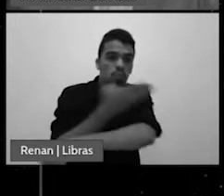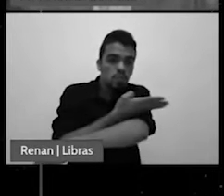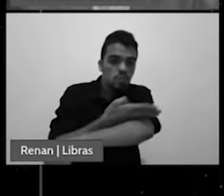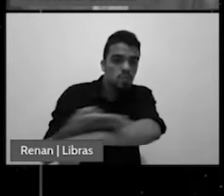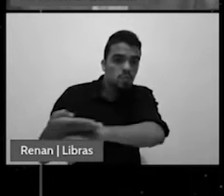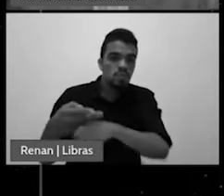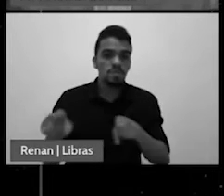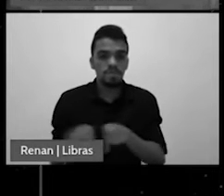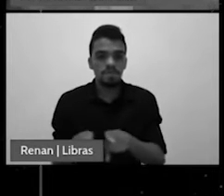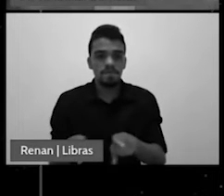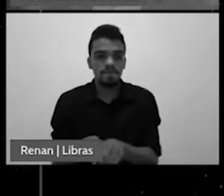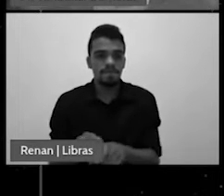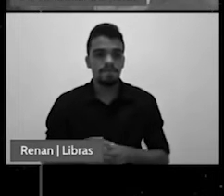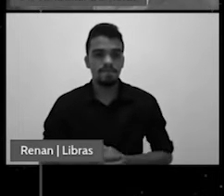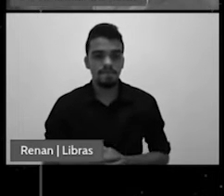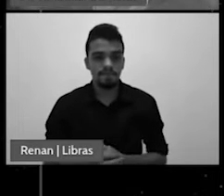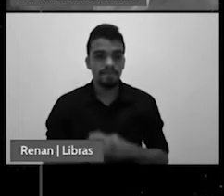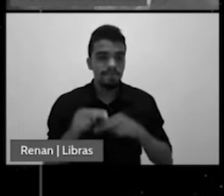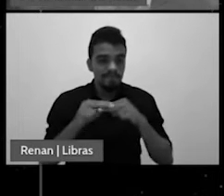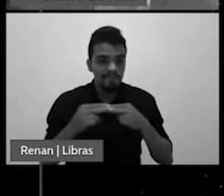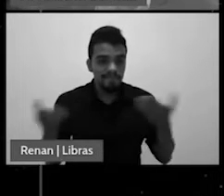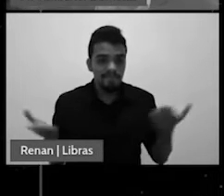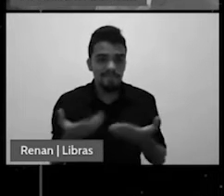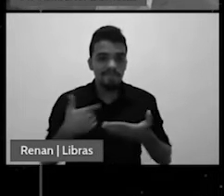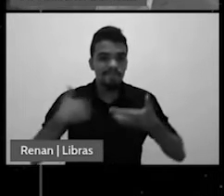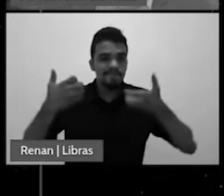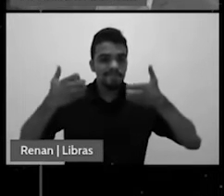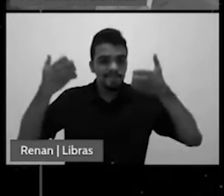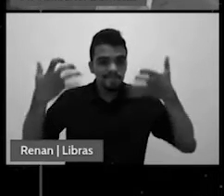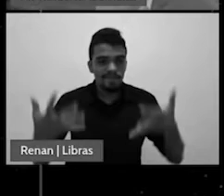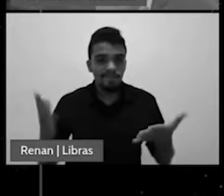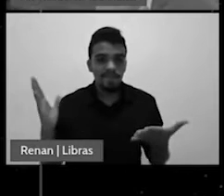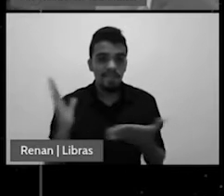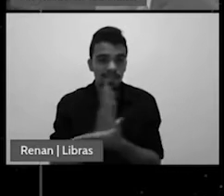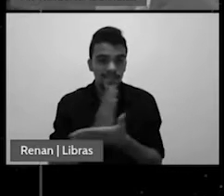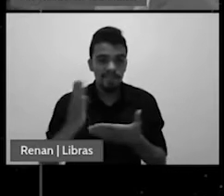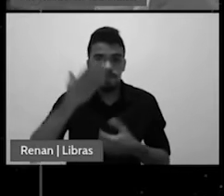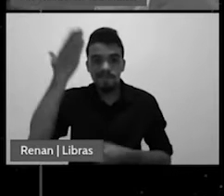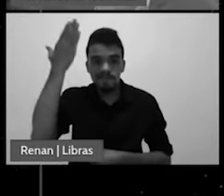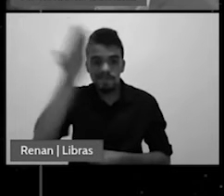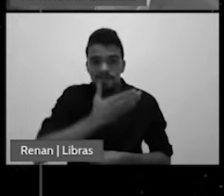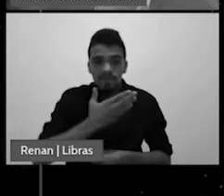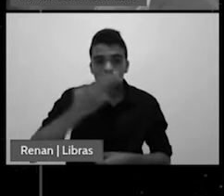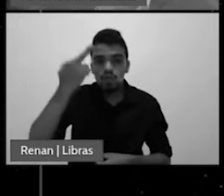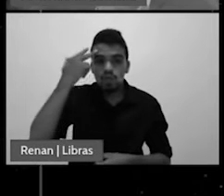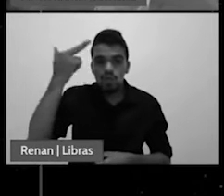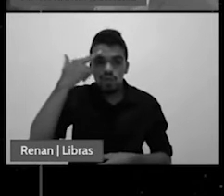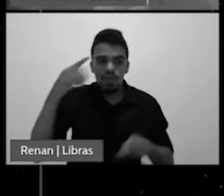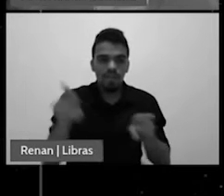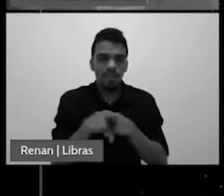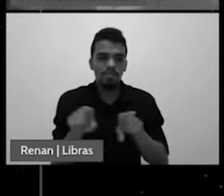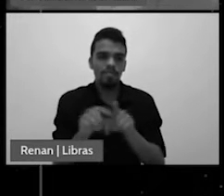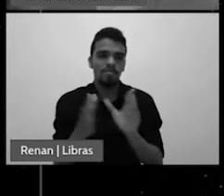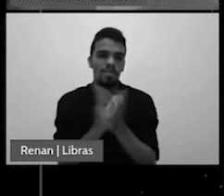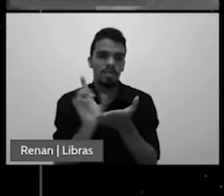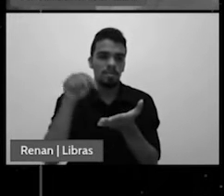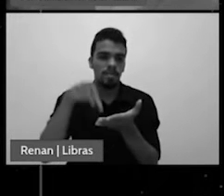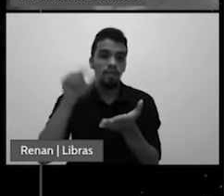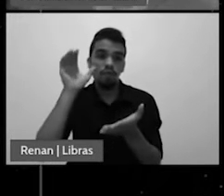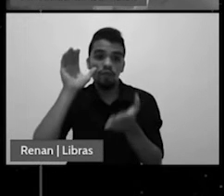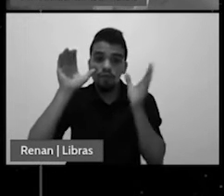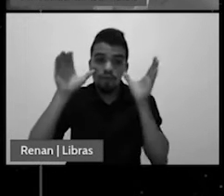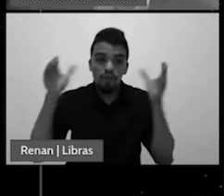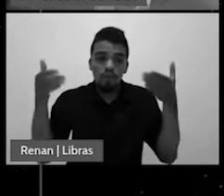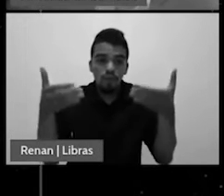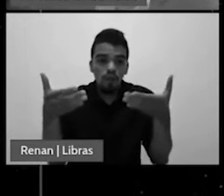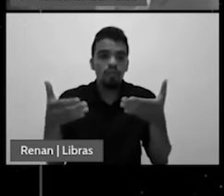isto, eu vou mencionar para você um pouco de evidência histórica e bíblica para o decreto dominical. Porque são coisas que já